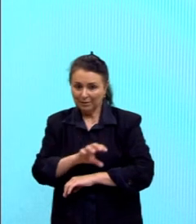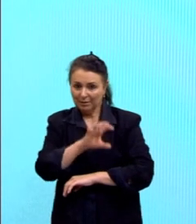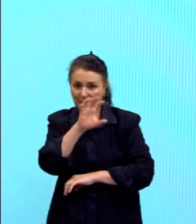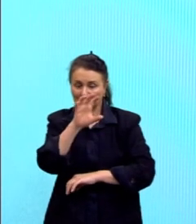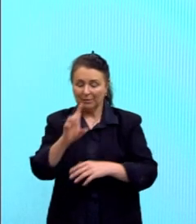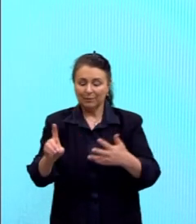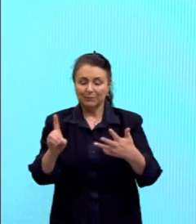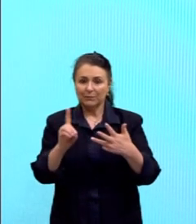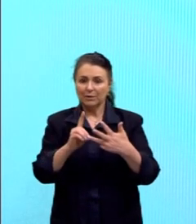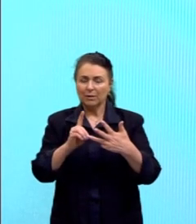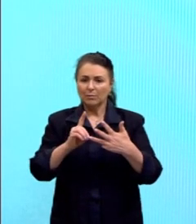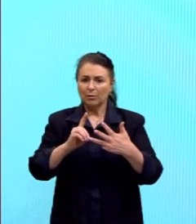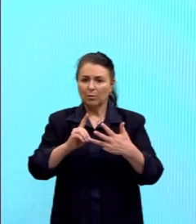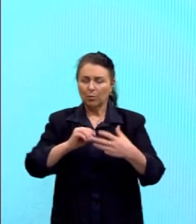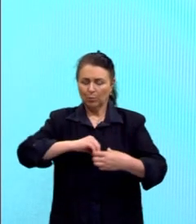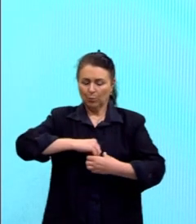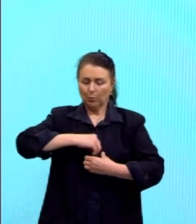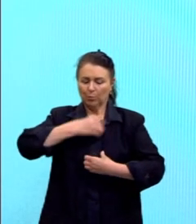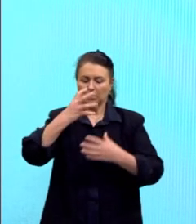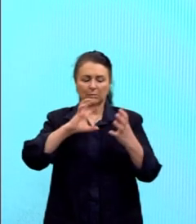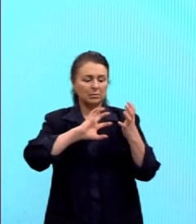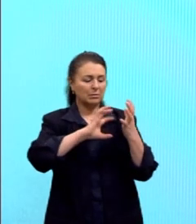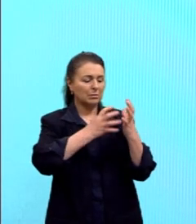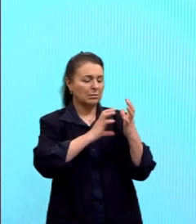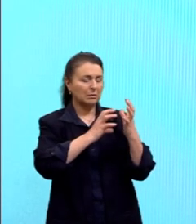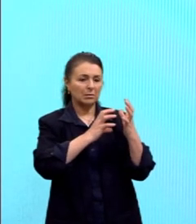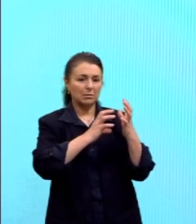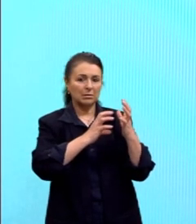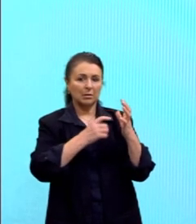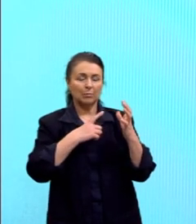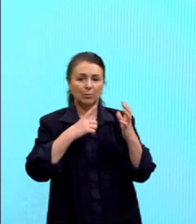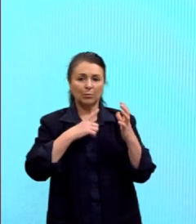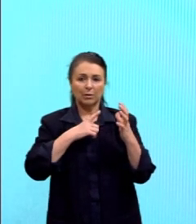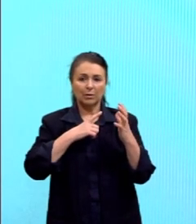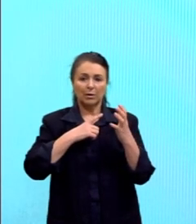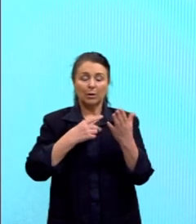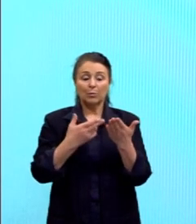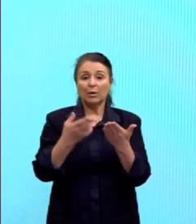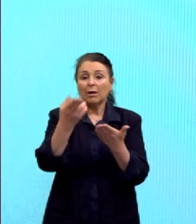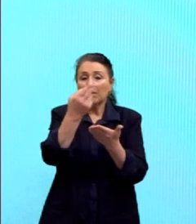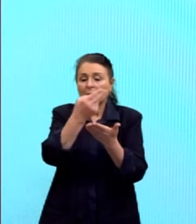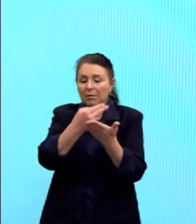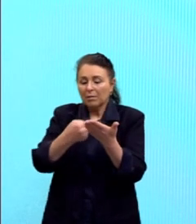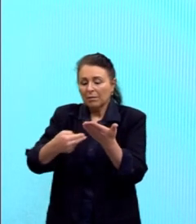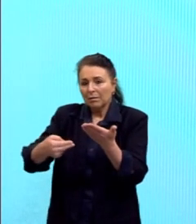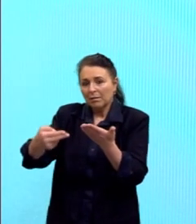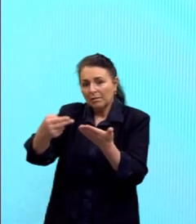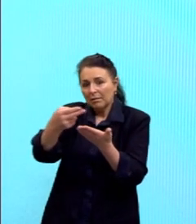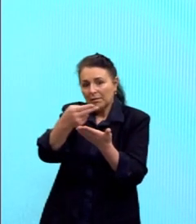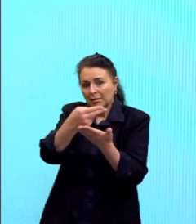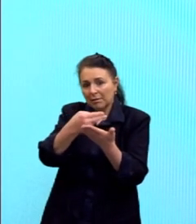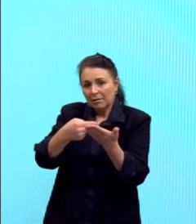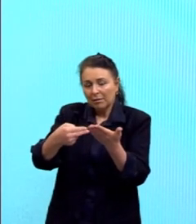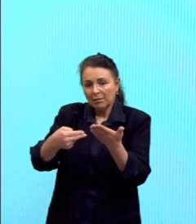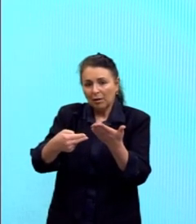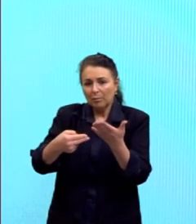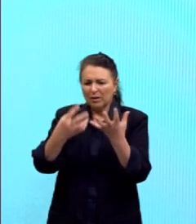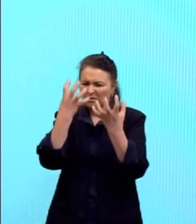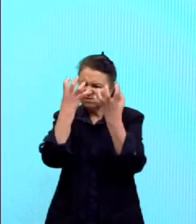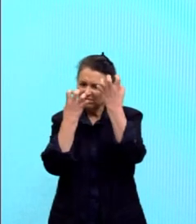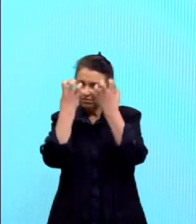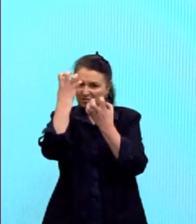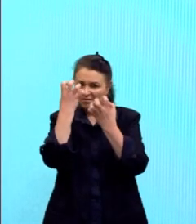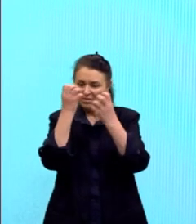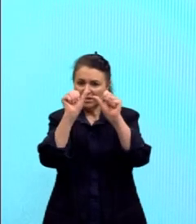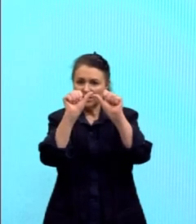D, expressionismo, pela caricaturização, pela deformação da